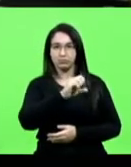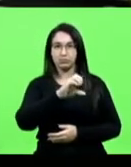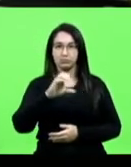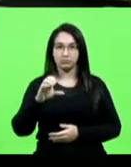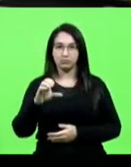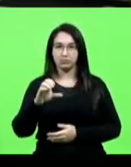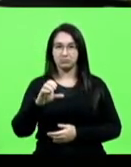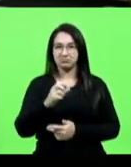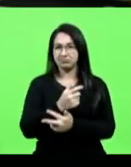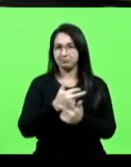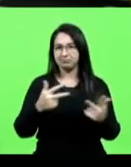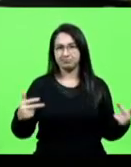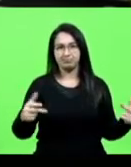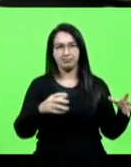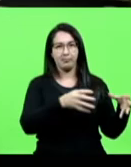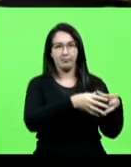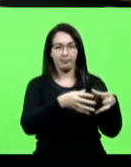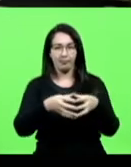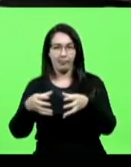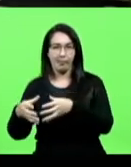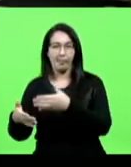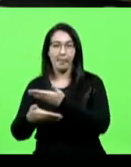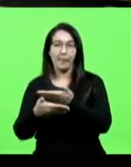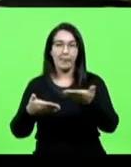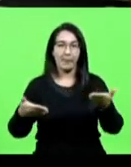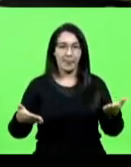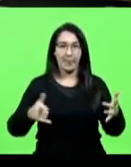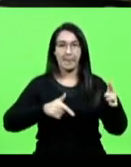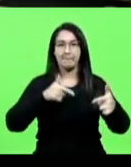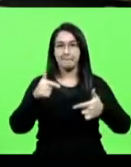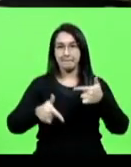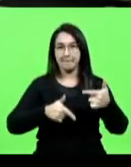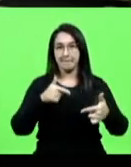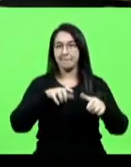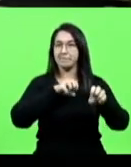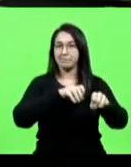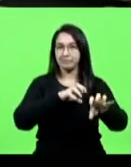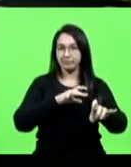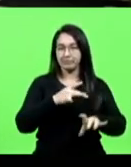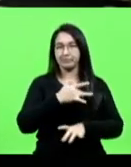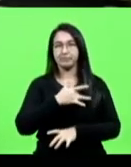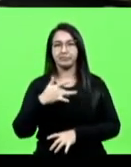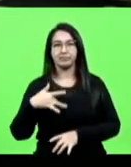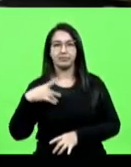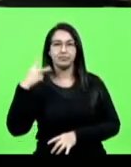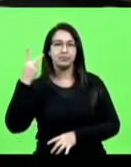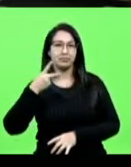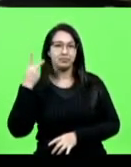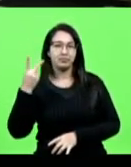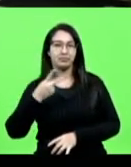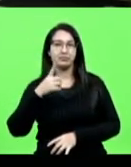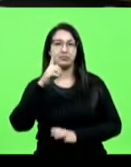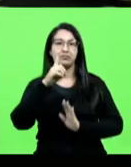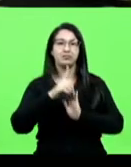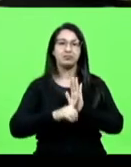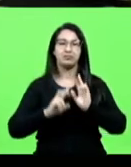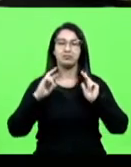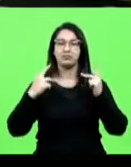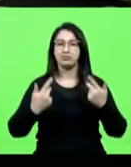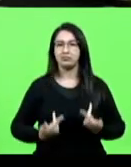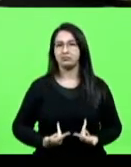diversos setores em que atuaram ou atuam, como educação, saúde, política, direitos humanos, entre outros.